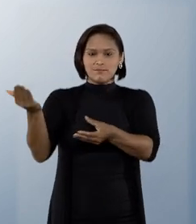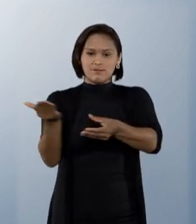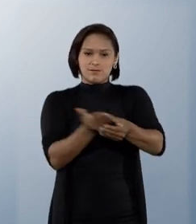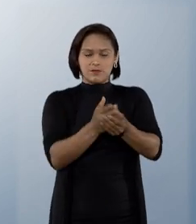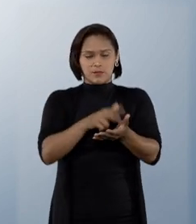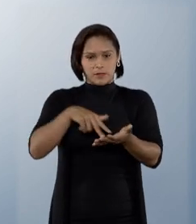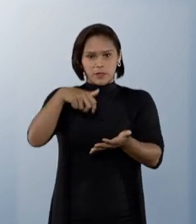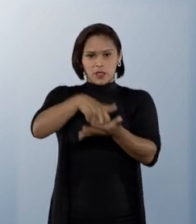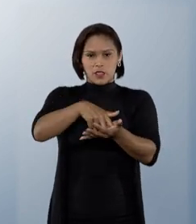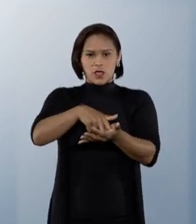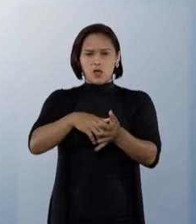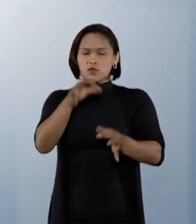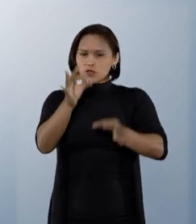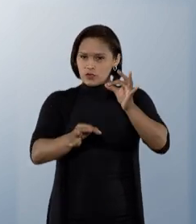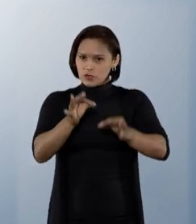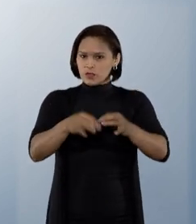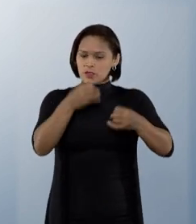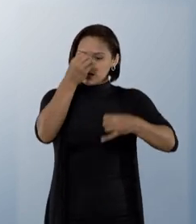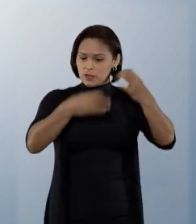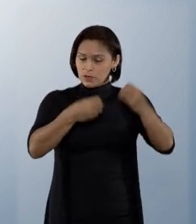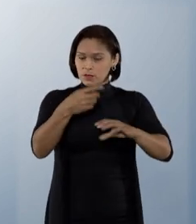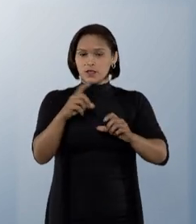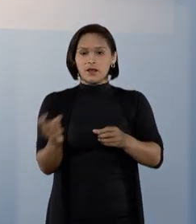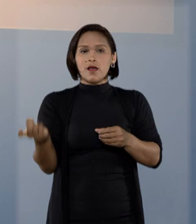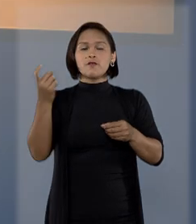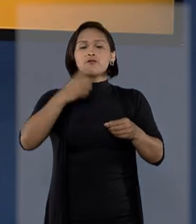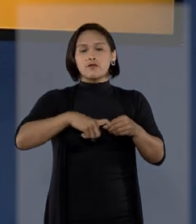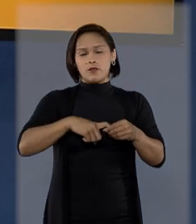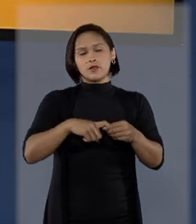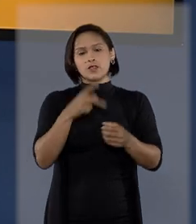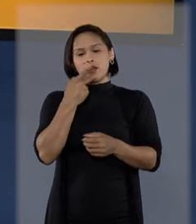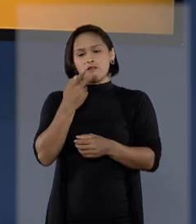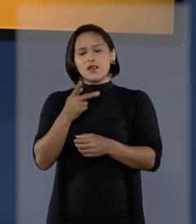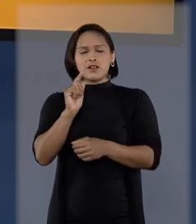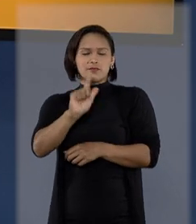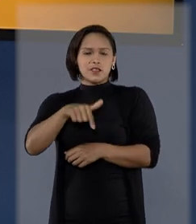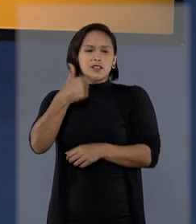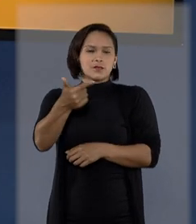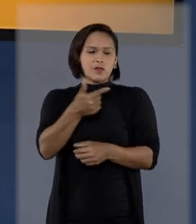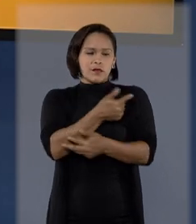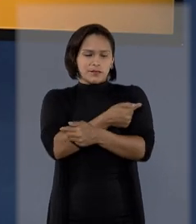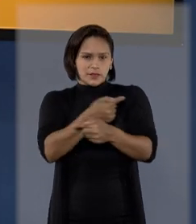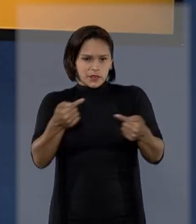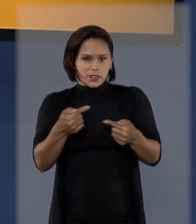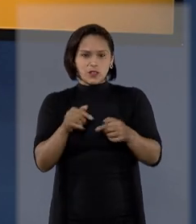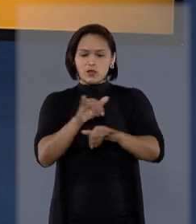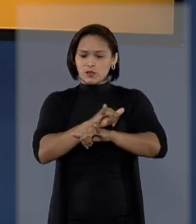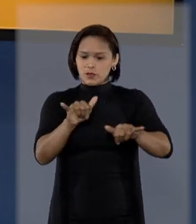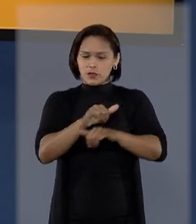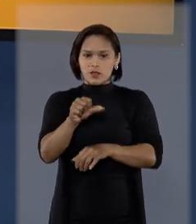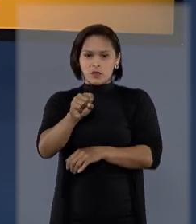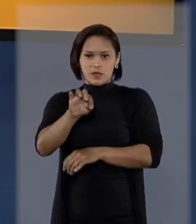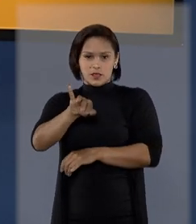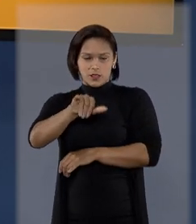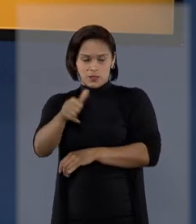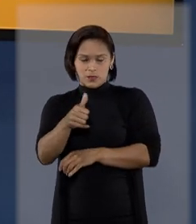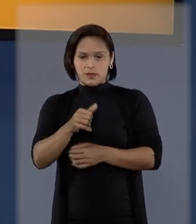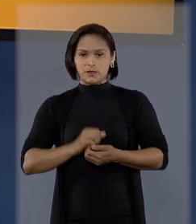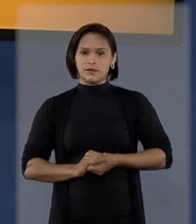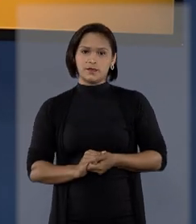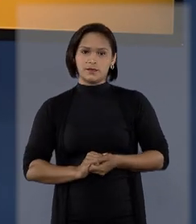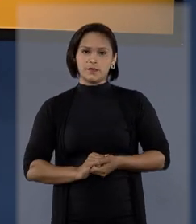penal, ainda que confirmado em juízo. Vamos voltar a falar desse assunto nas próximas edições do STJ